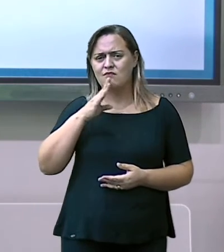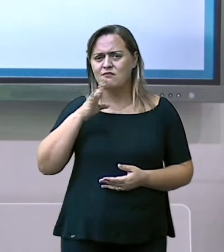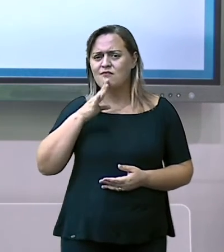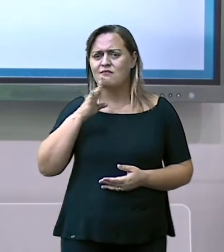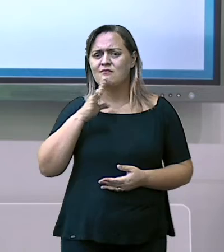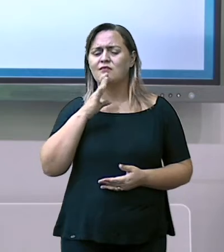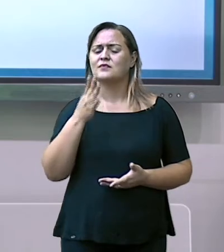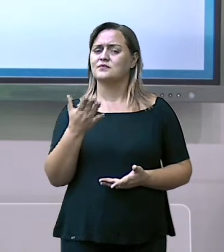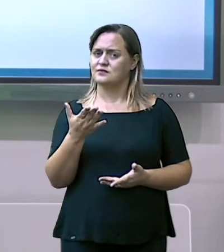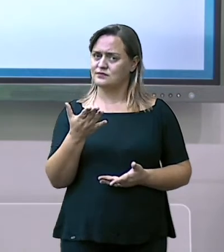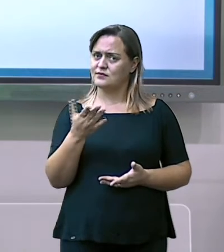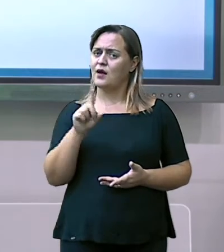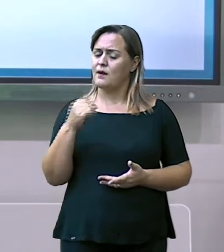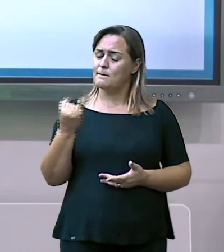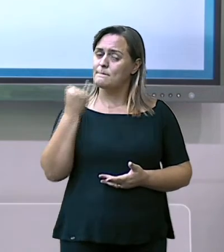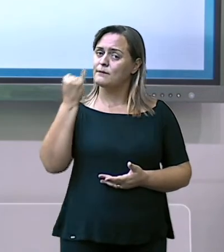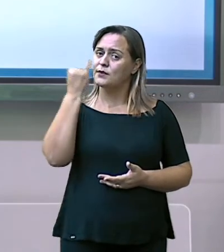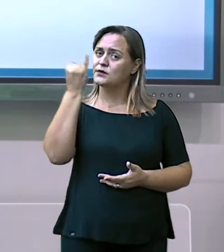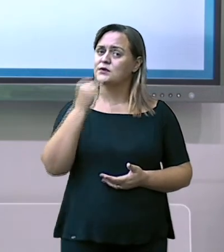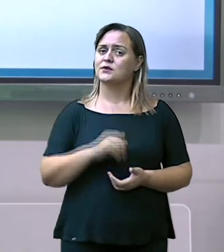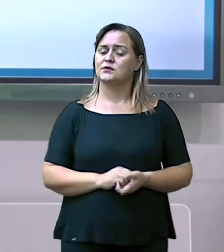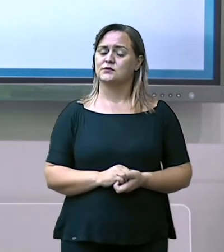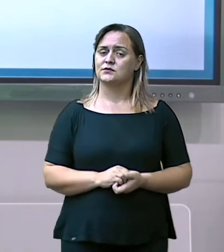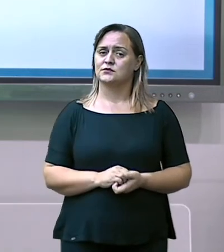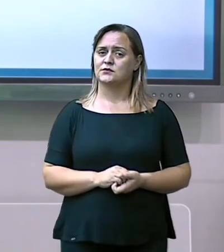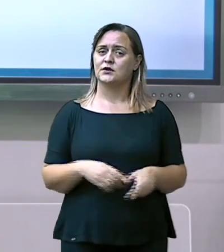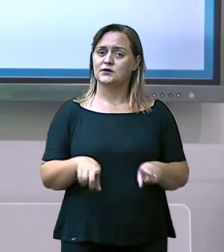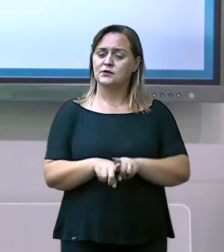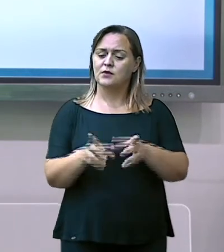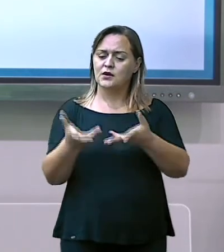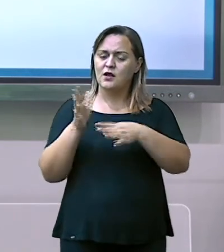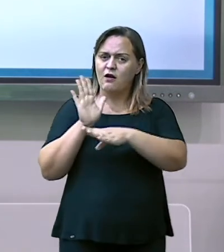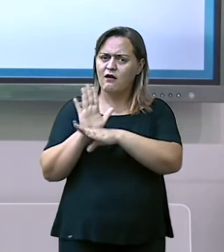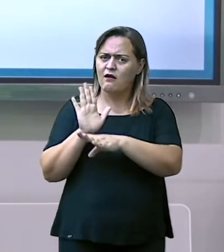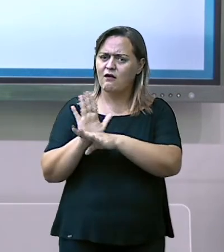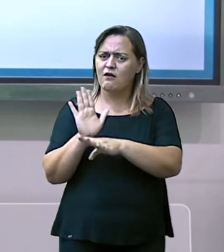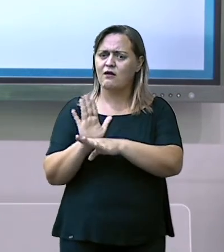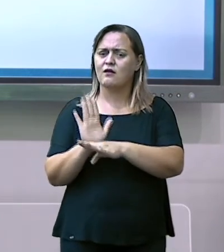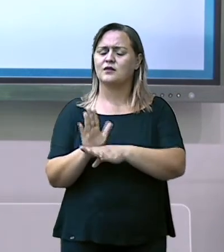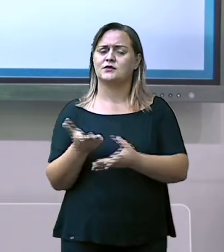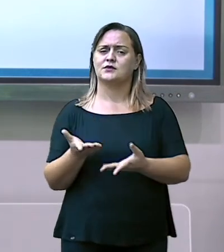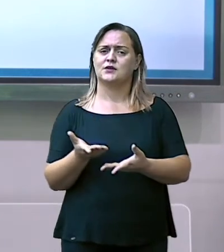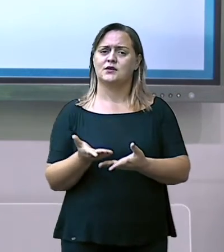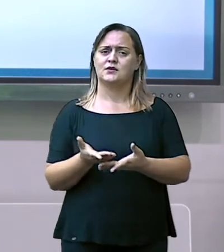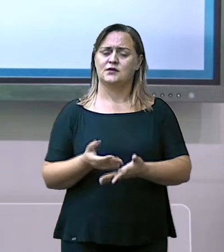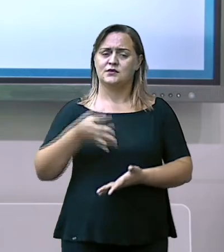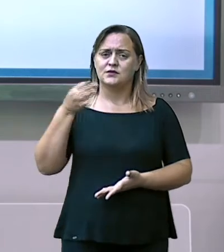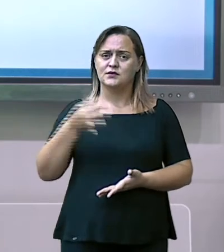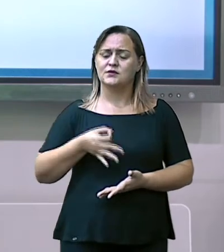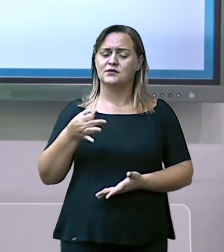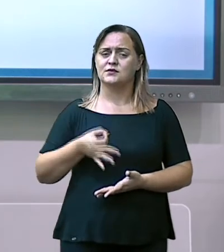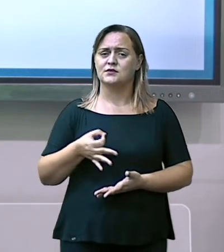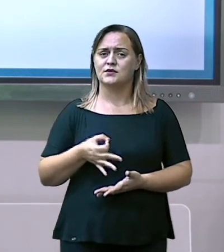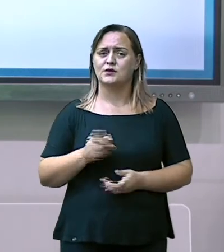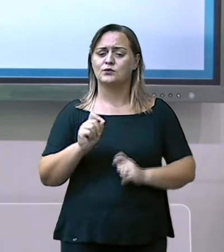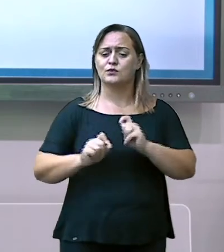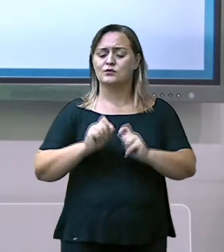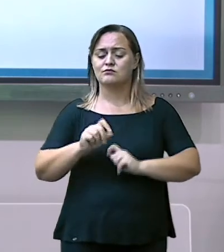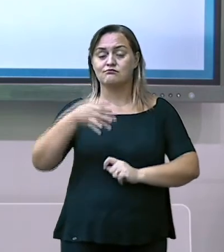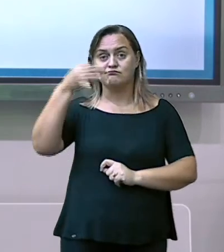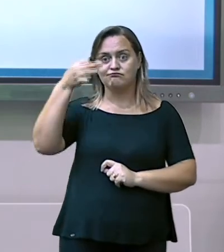muitas das vezes, até lutar por aquilo que você quer defender de maneira